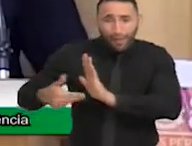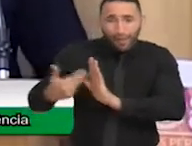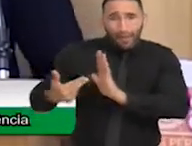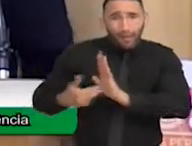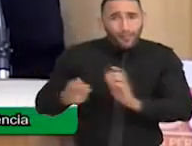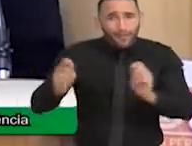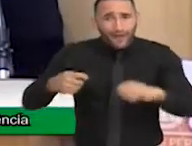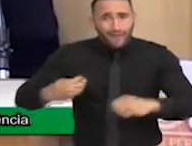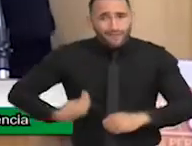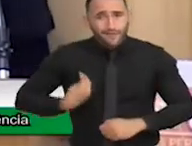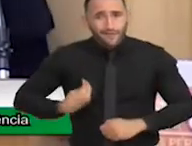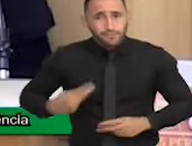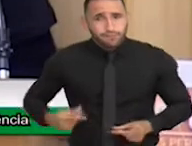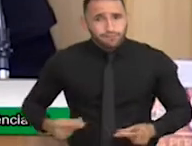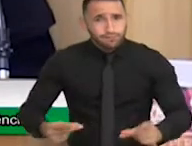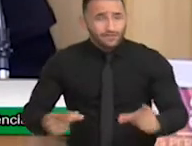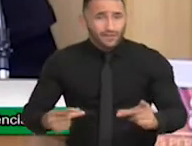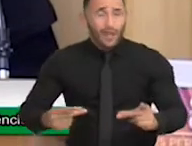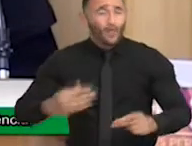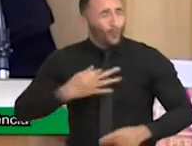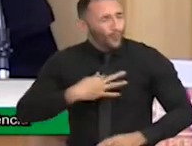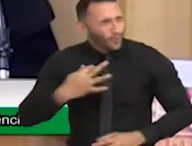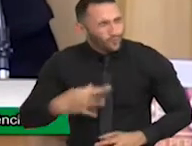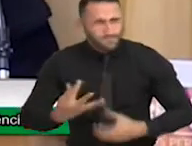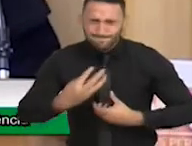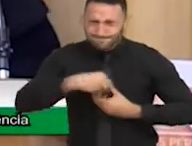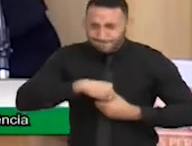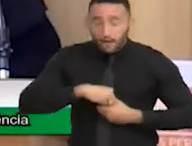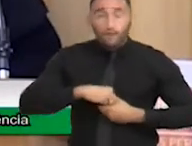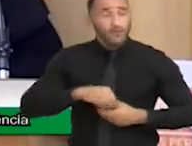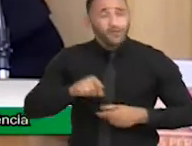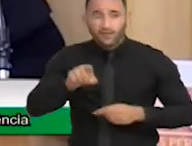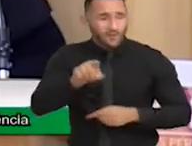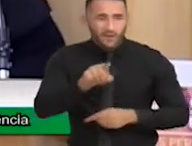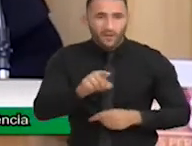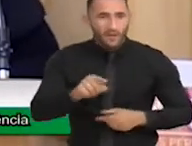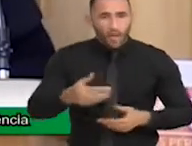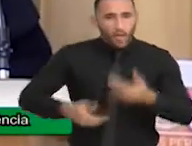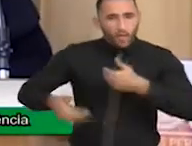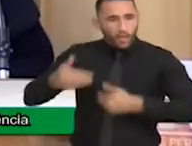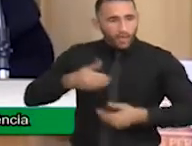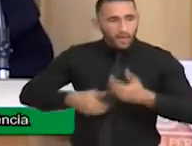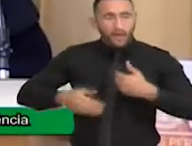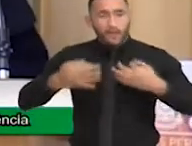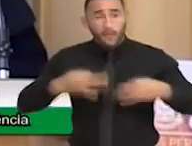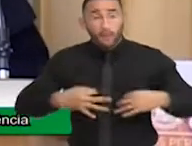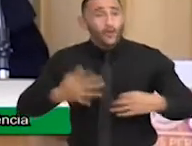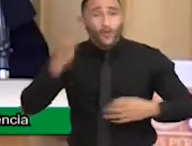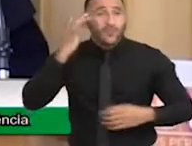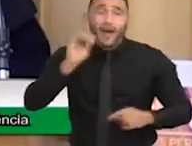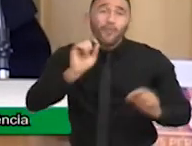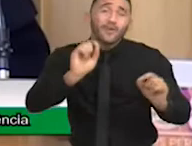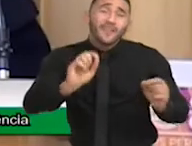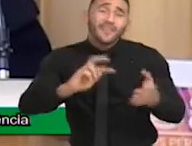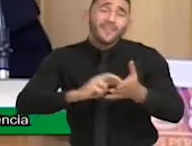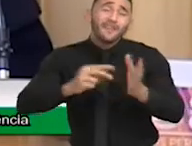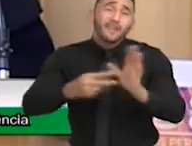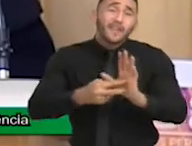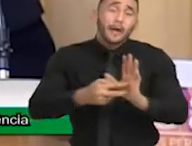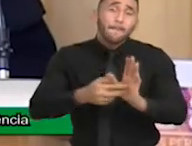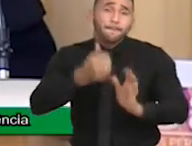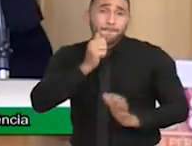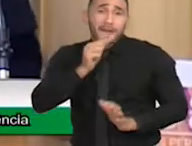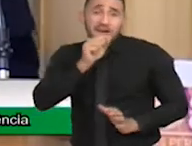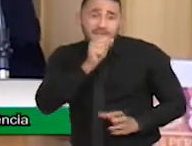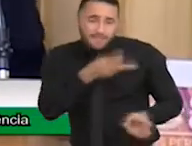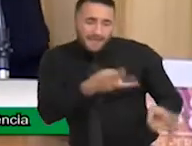horríveis. Vocês não sabem o que é ser mãe de uma criança se mutilando, se batendo, como vocês viram